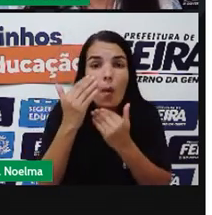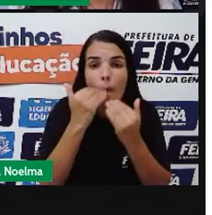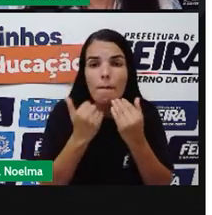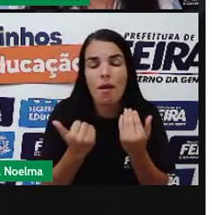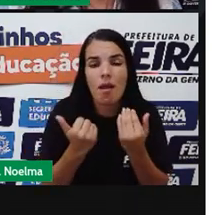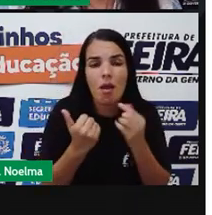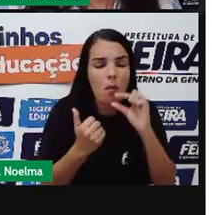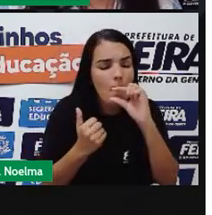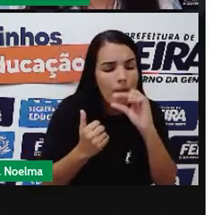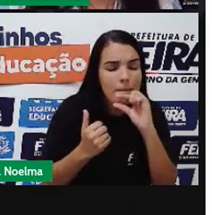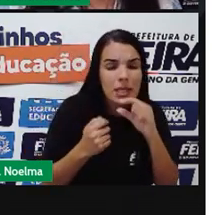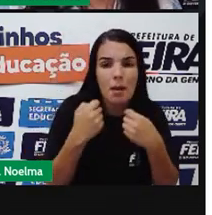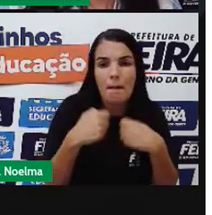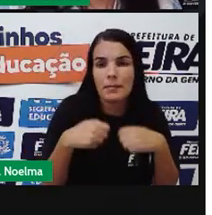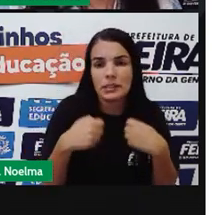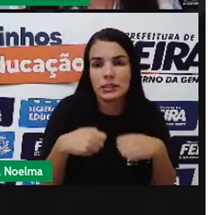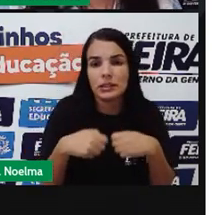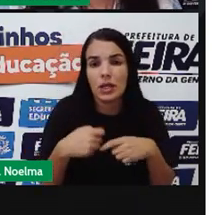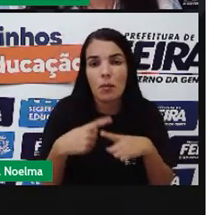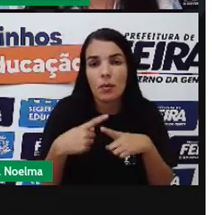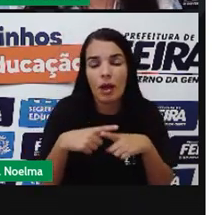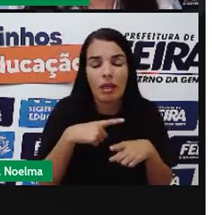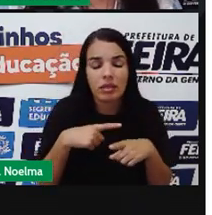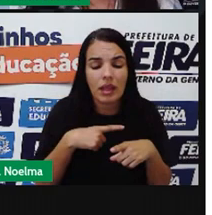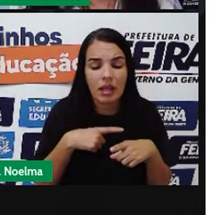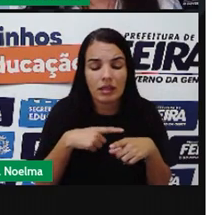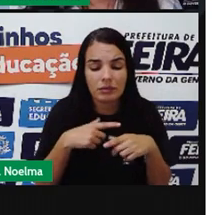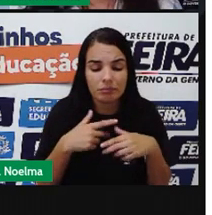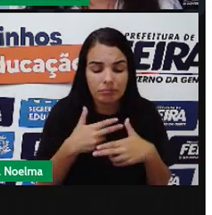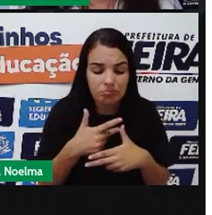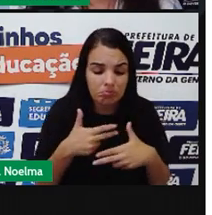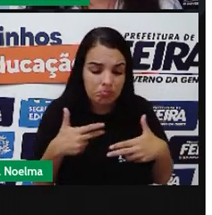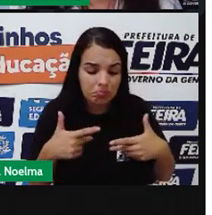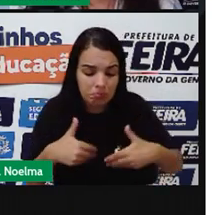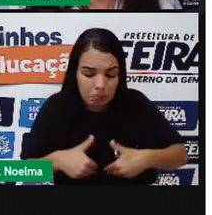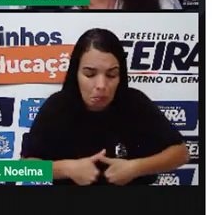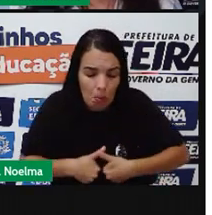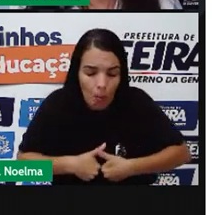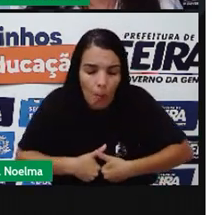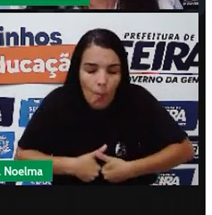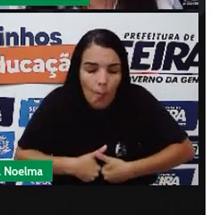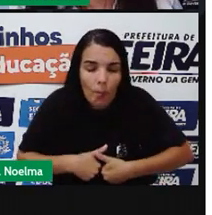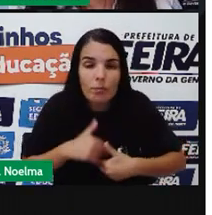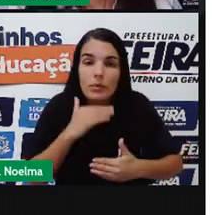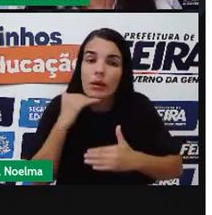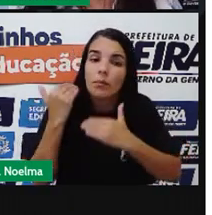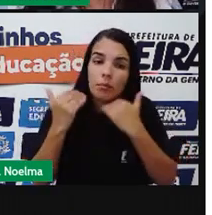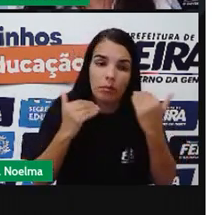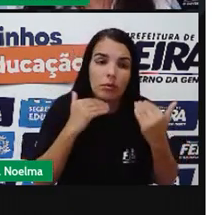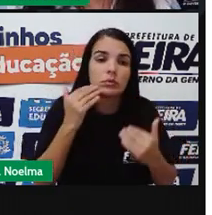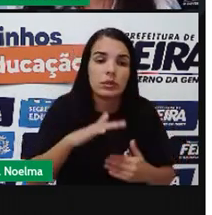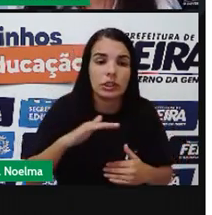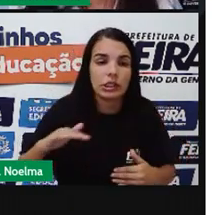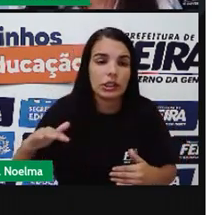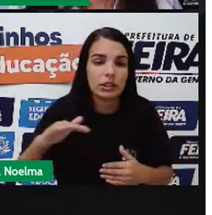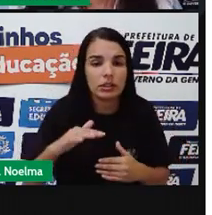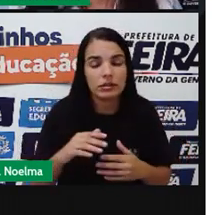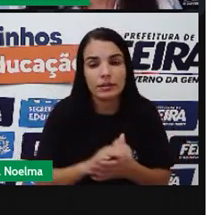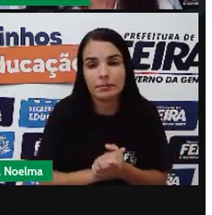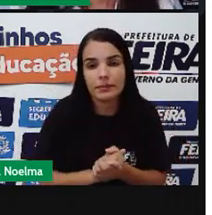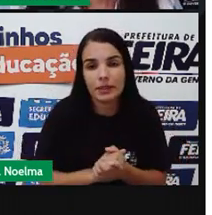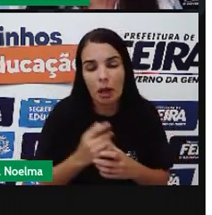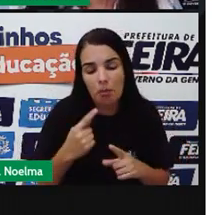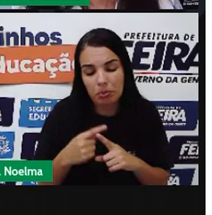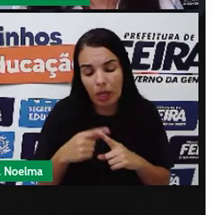Decorrendo Quadros De desnutrição E em muitos Casos Até Mortabilidade Infantil É comum Quando a gente